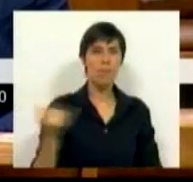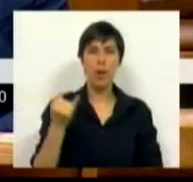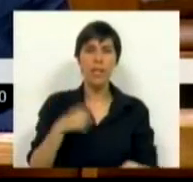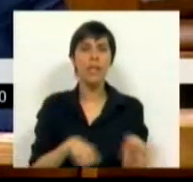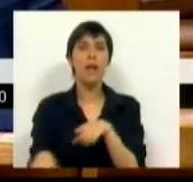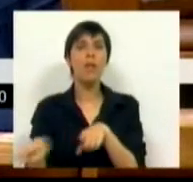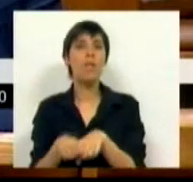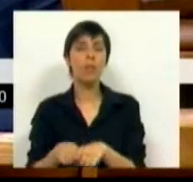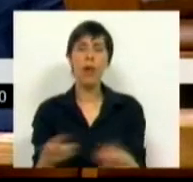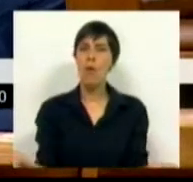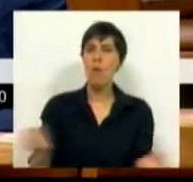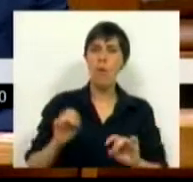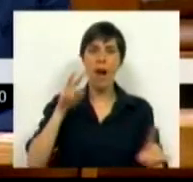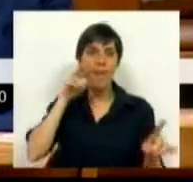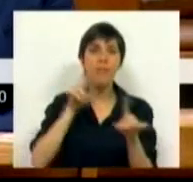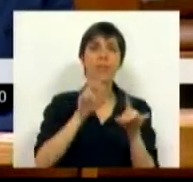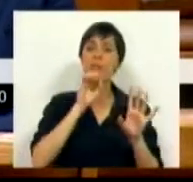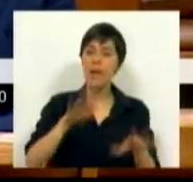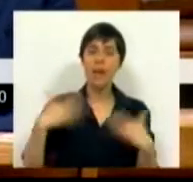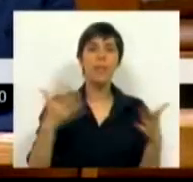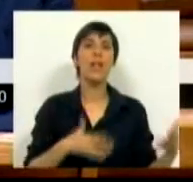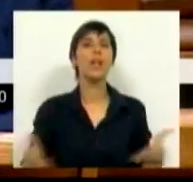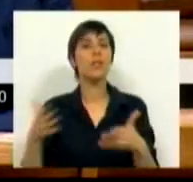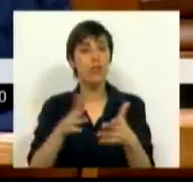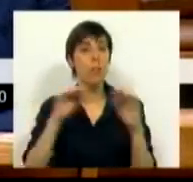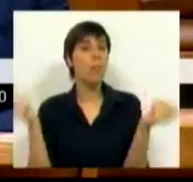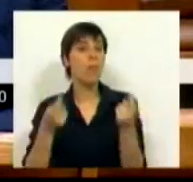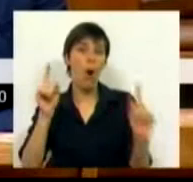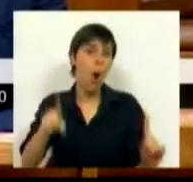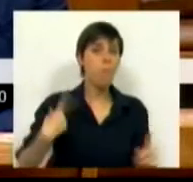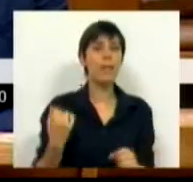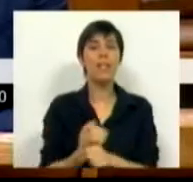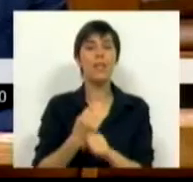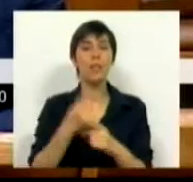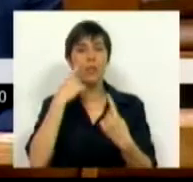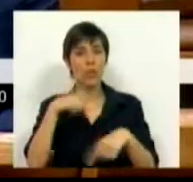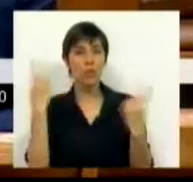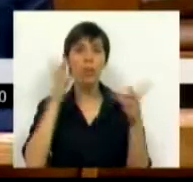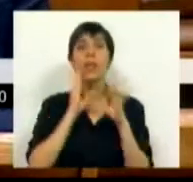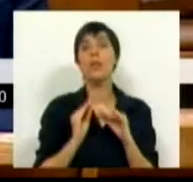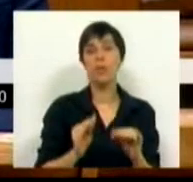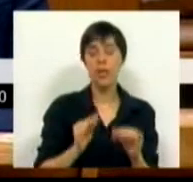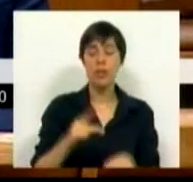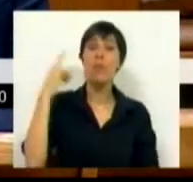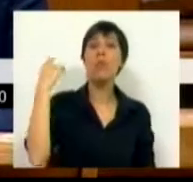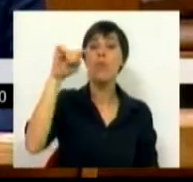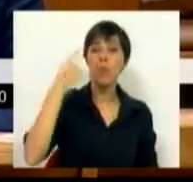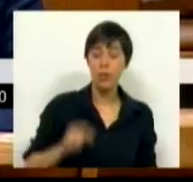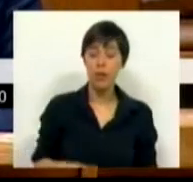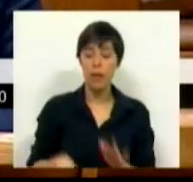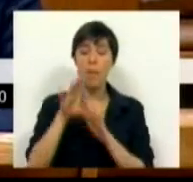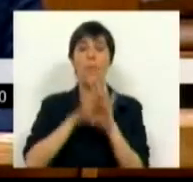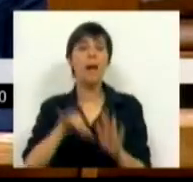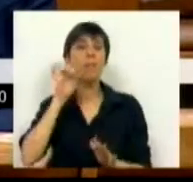política. A falta de visão e de capacidade estratégica de promover o serviço público de educação, o único em